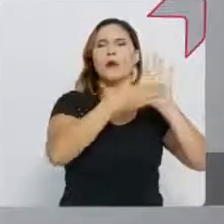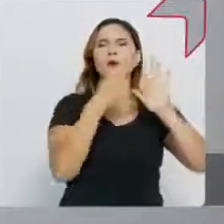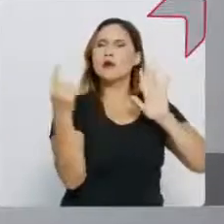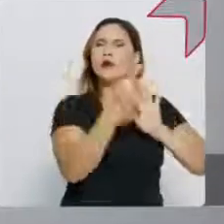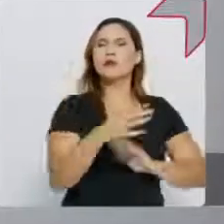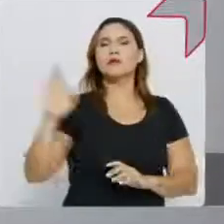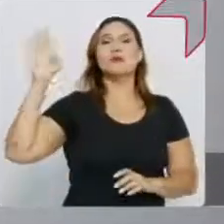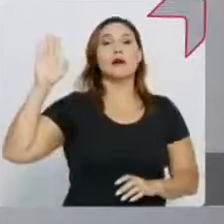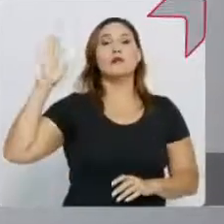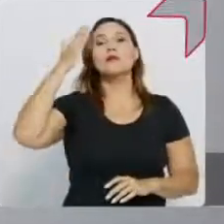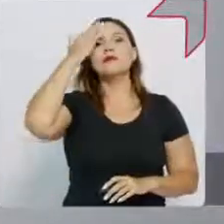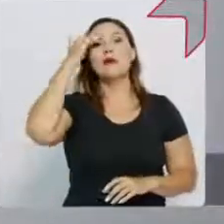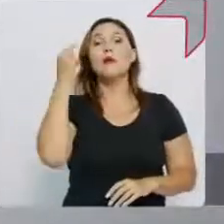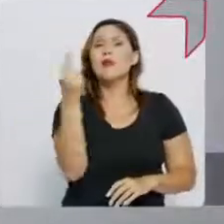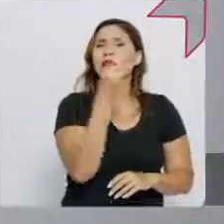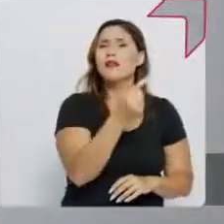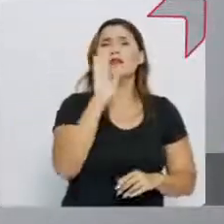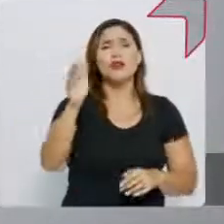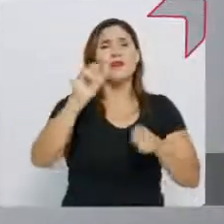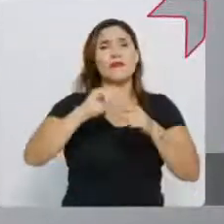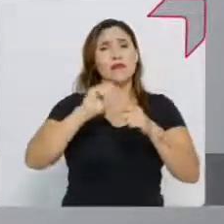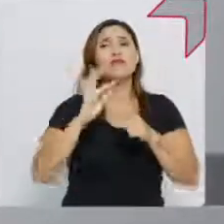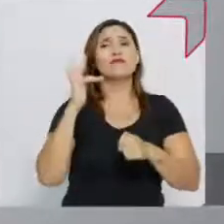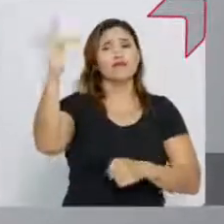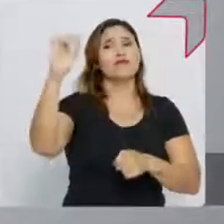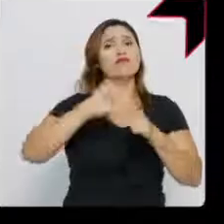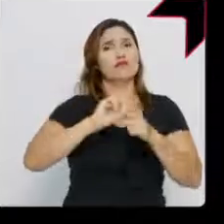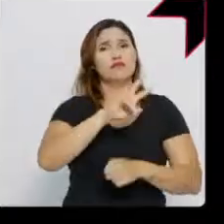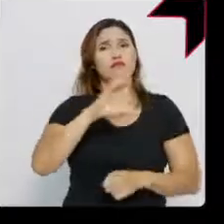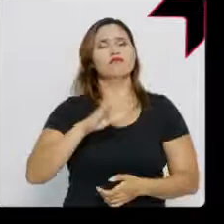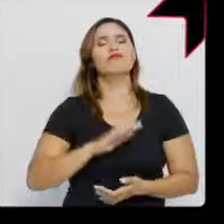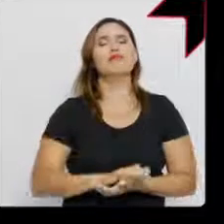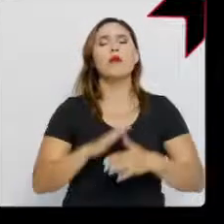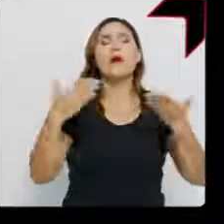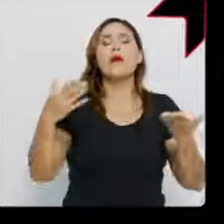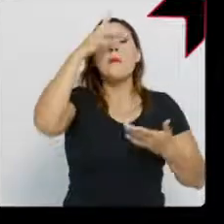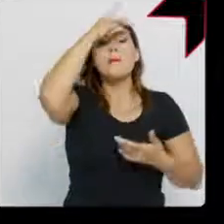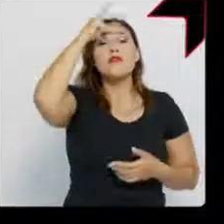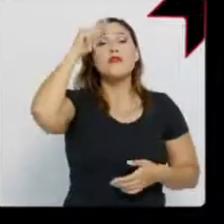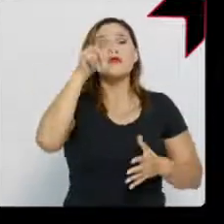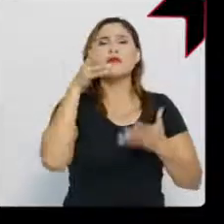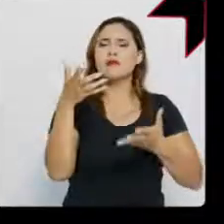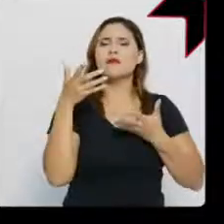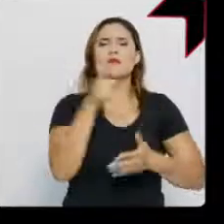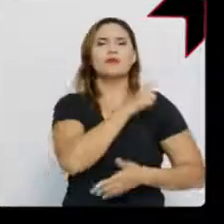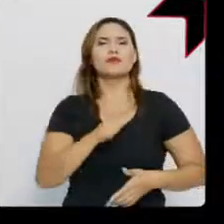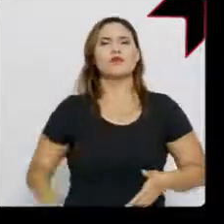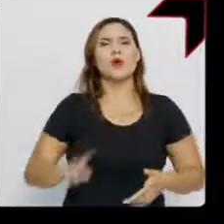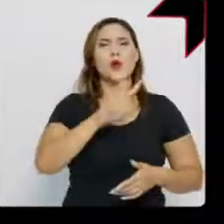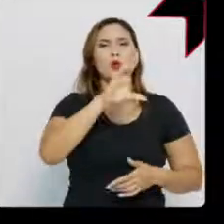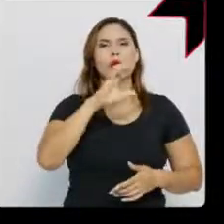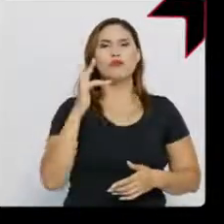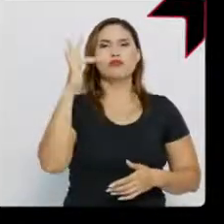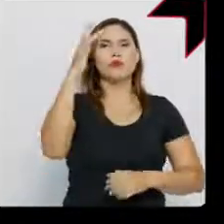candidato. Saber o que cada um já fez e vai fazer pela cidade. Que prefeito você quer para governar Conquista